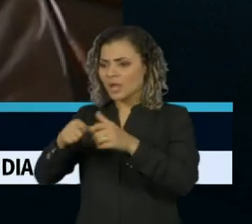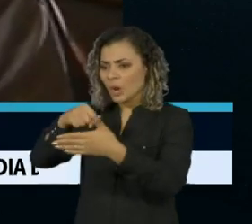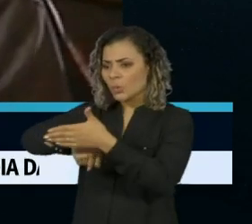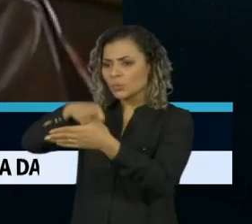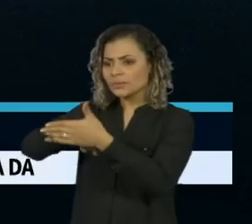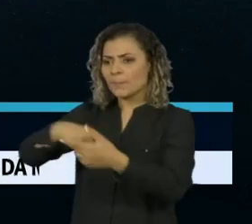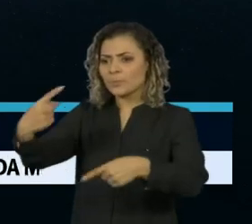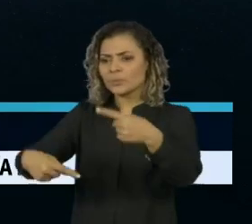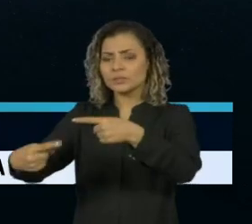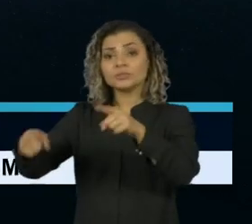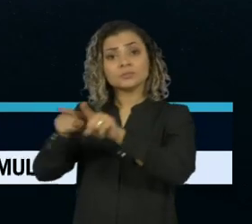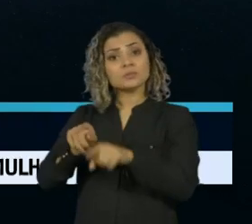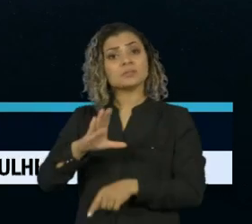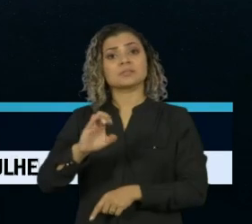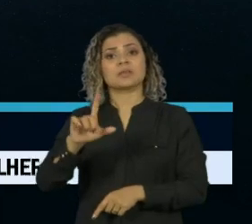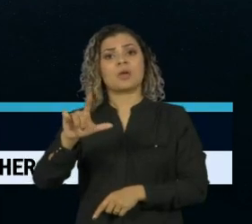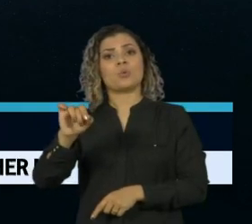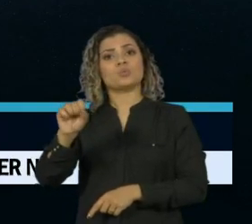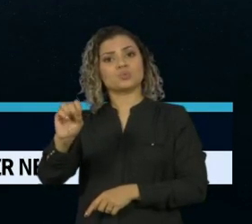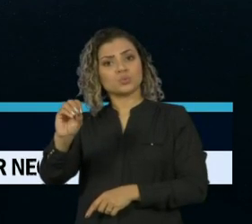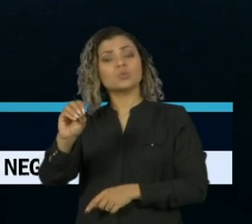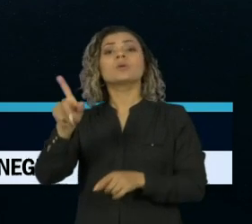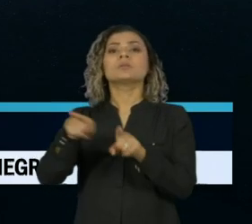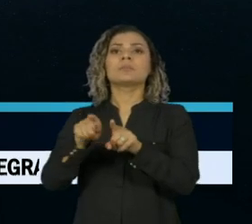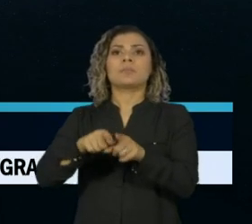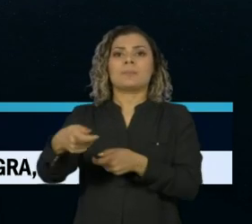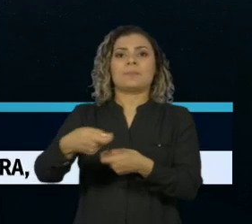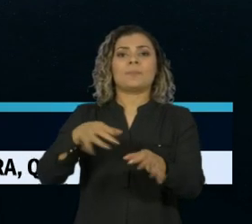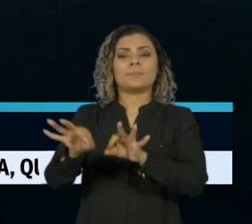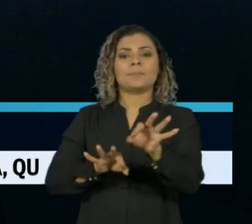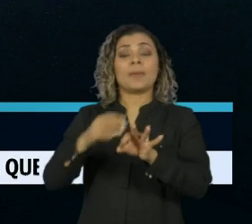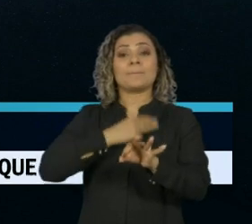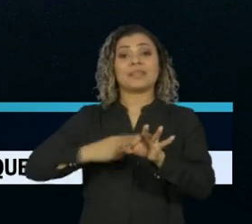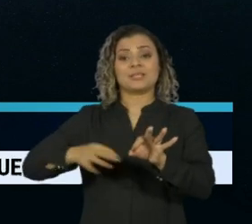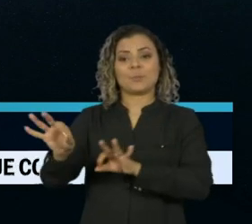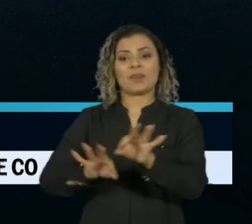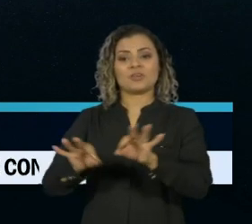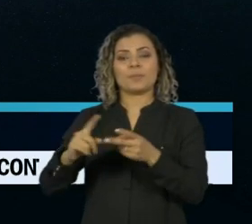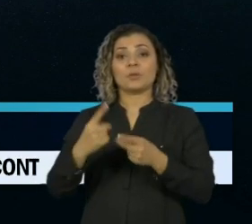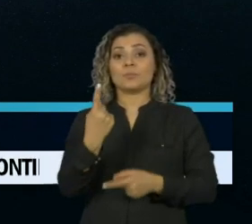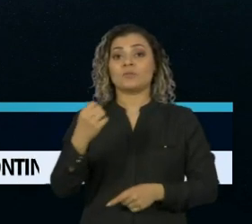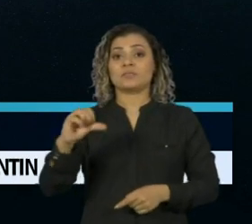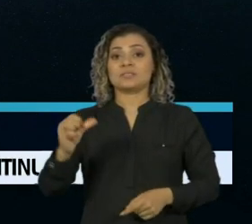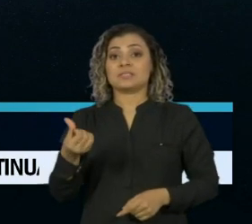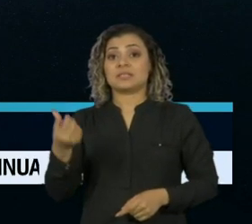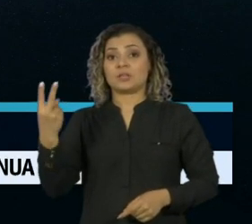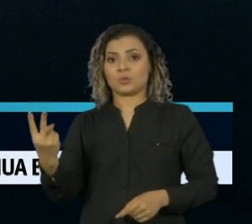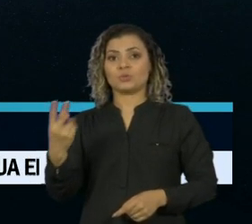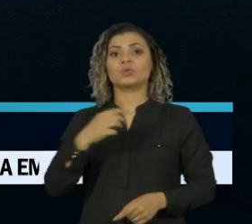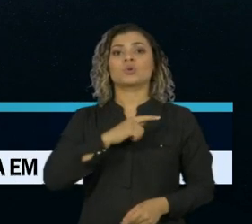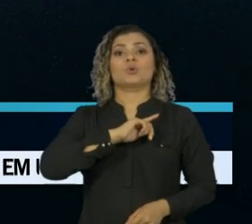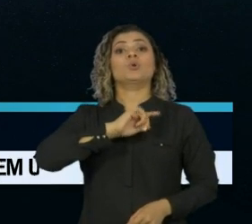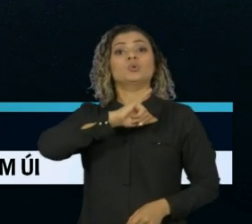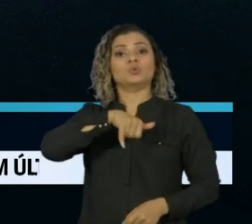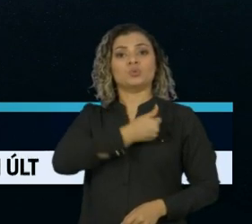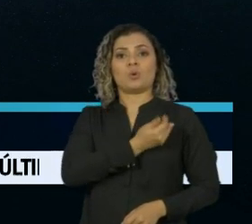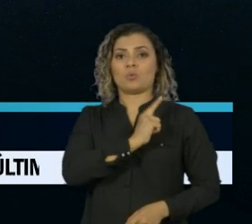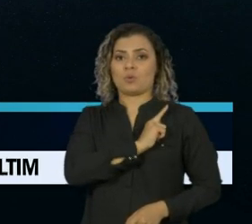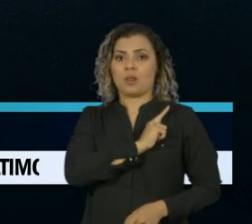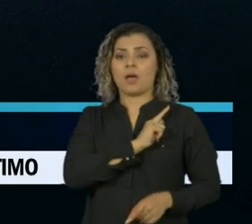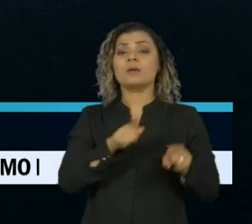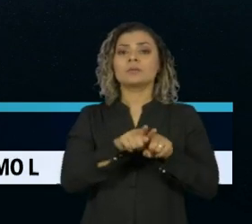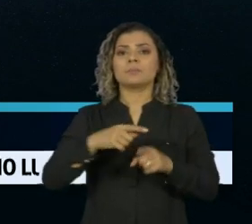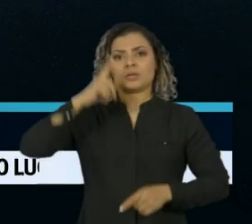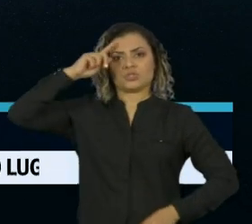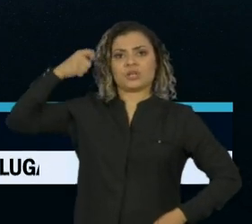Celso Furtado estreou o cargo de ministro do Planejamento do Brasil, em 1962, no governo João Goulart. Com o primeiro ato institucional